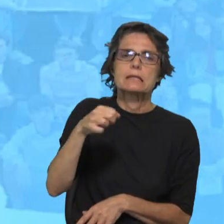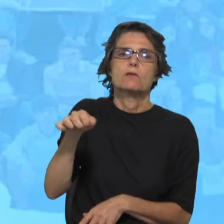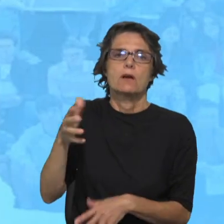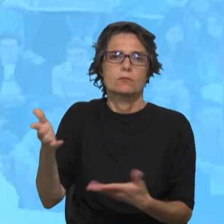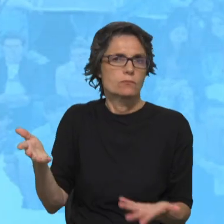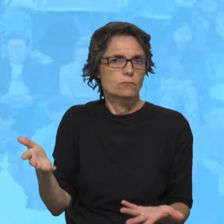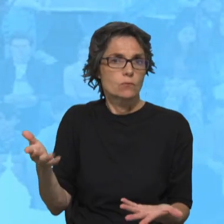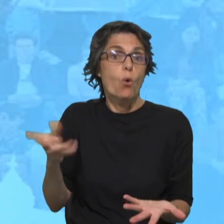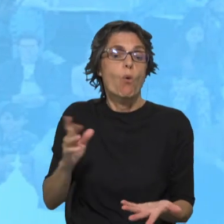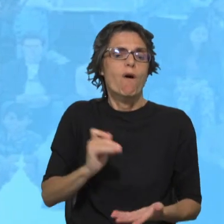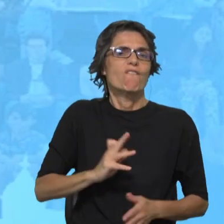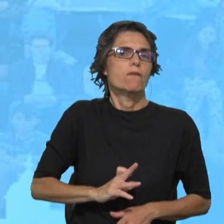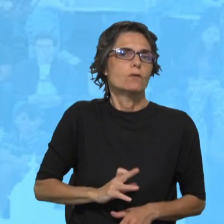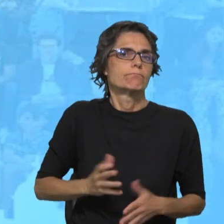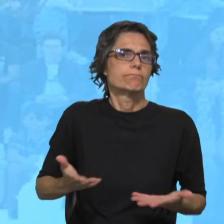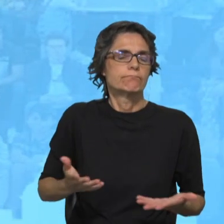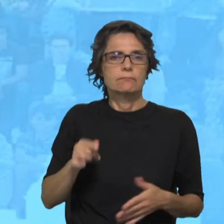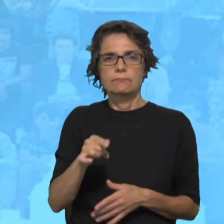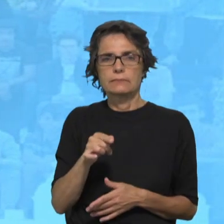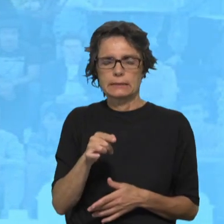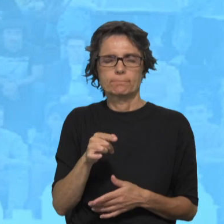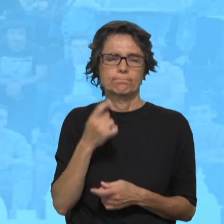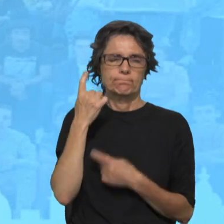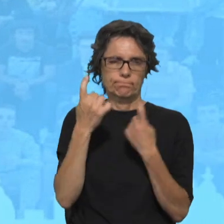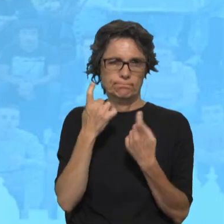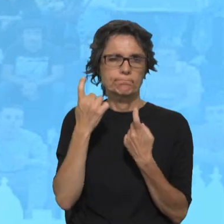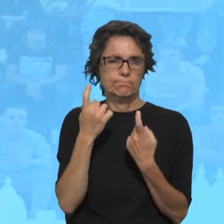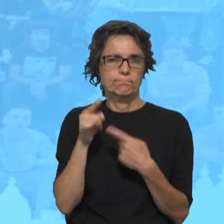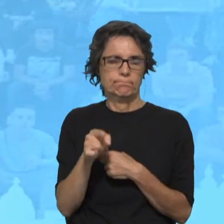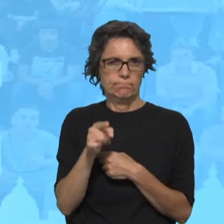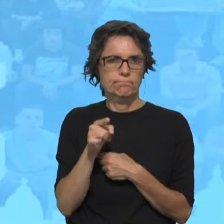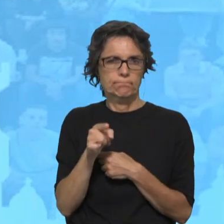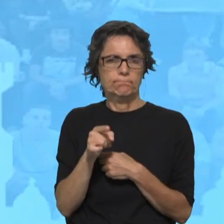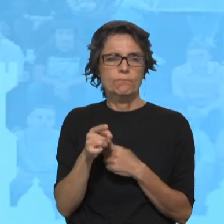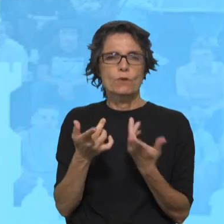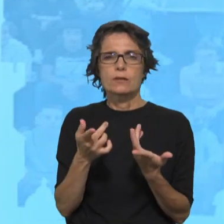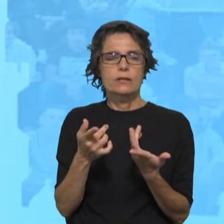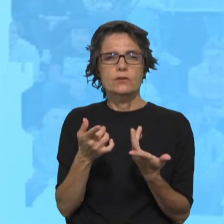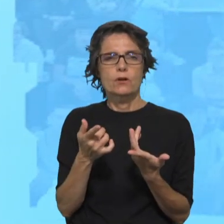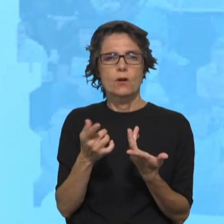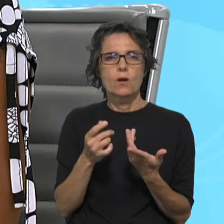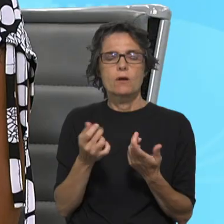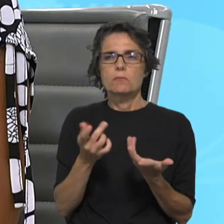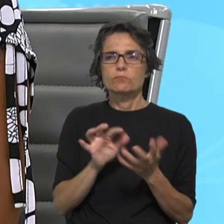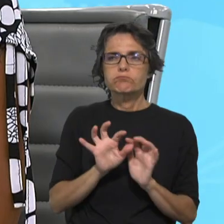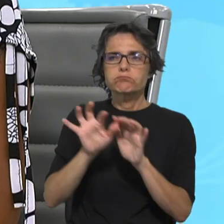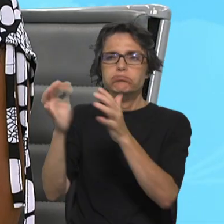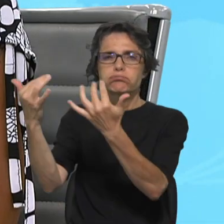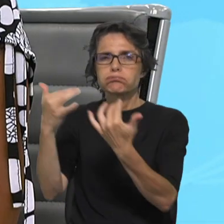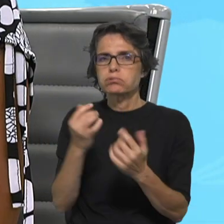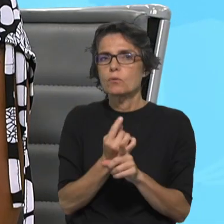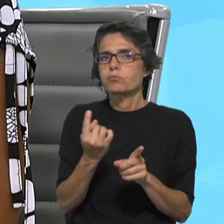é algo que nos leva a equacionar esta questão dos movimentos migratórios, porque eles não acontecem